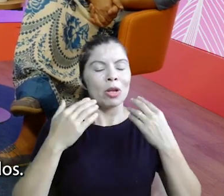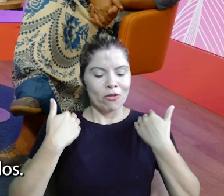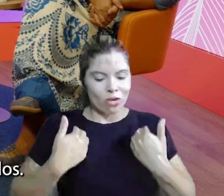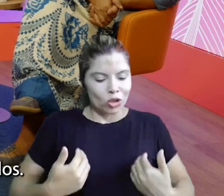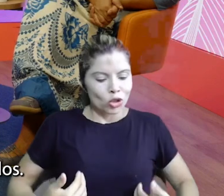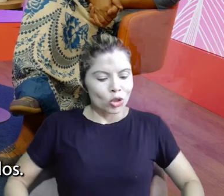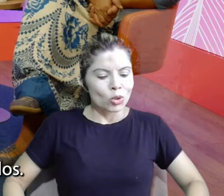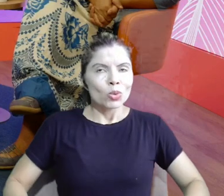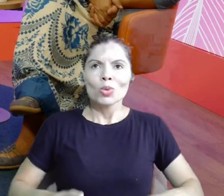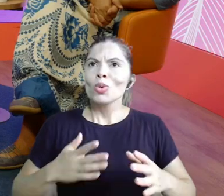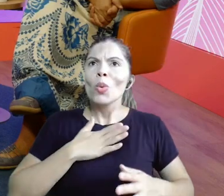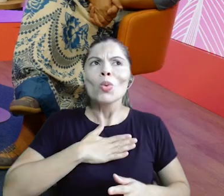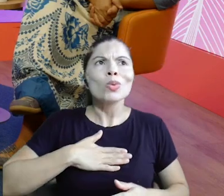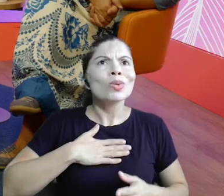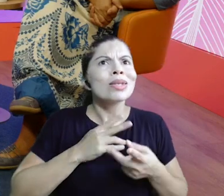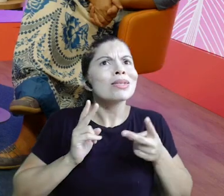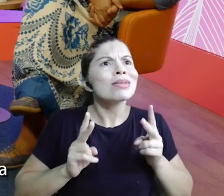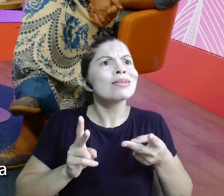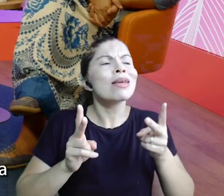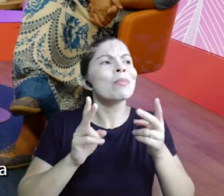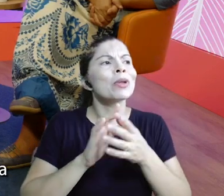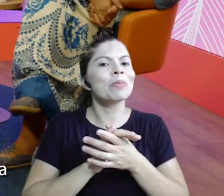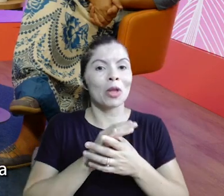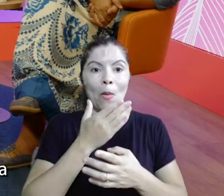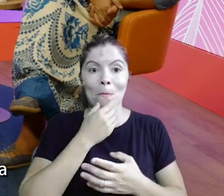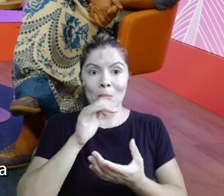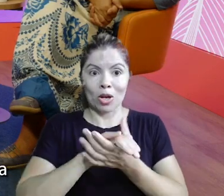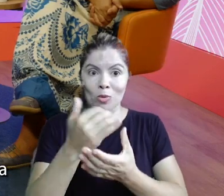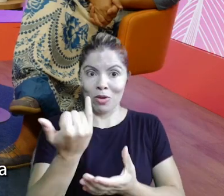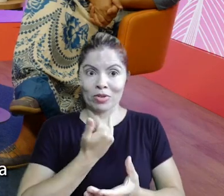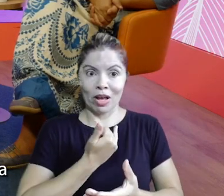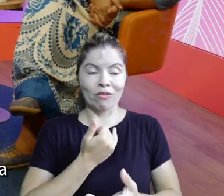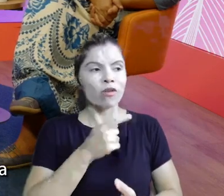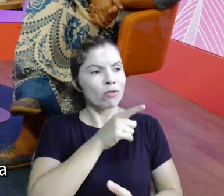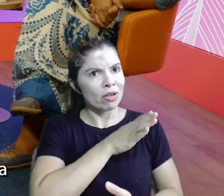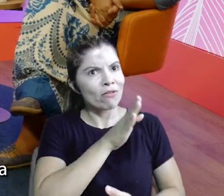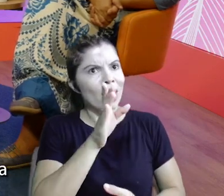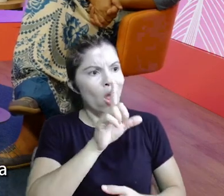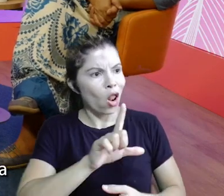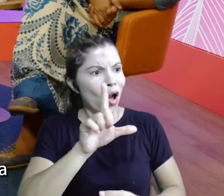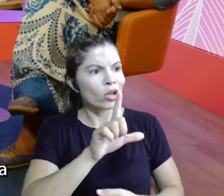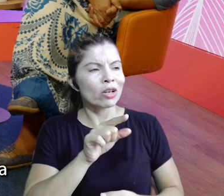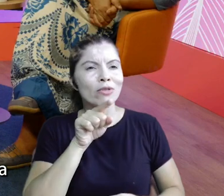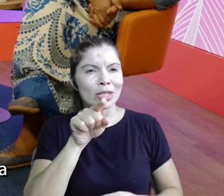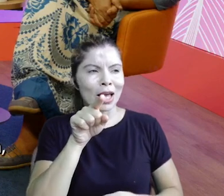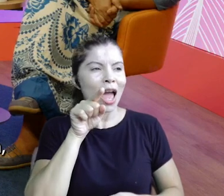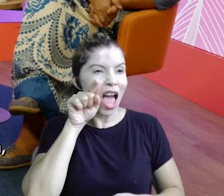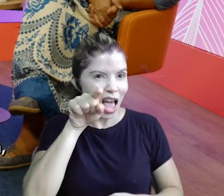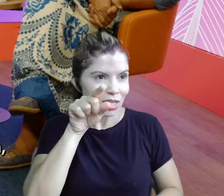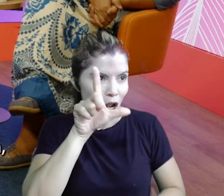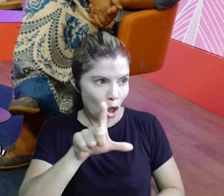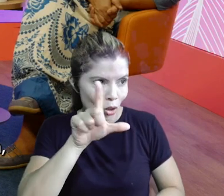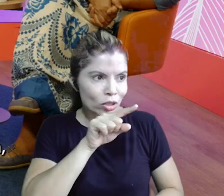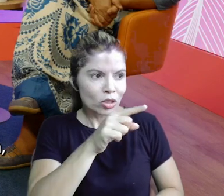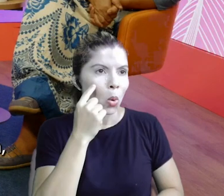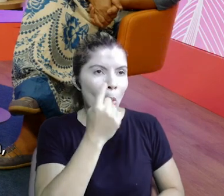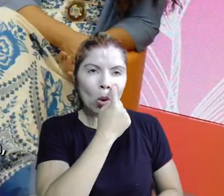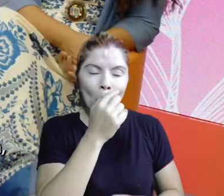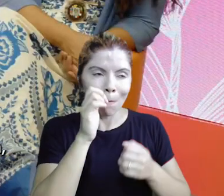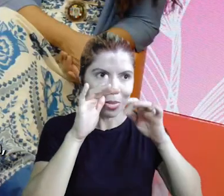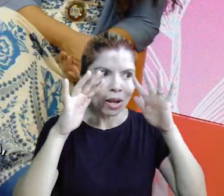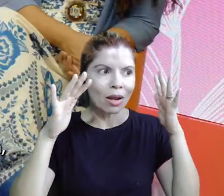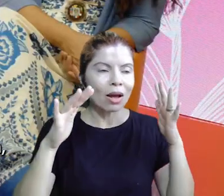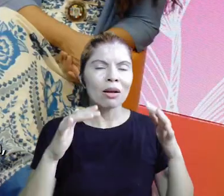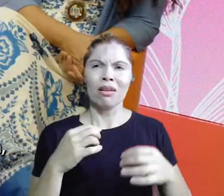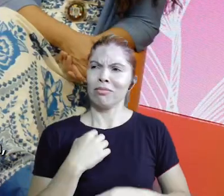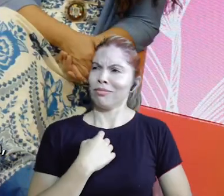usei vestidos. Eu sempre gostei. Aí meu marido, ele sempre falava que eu passava numa loja e ele falava assim, quando você passa nessa loja,